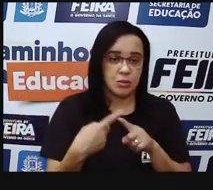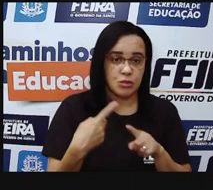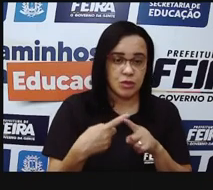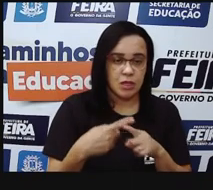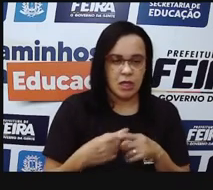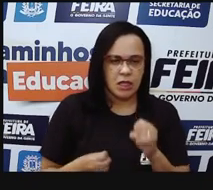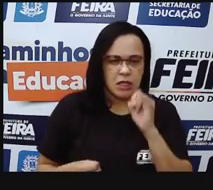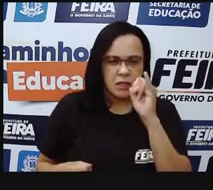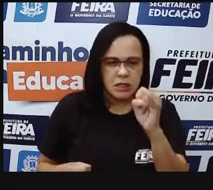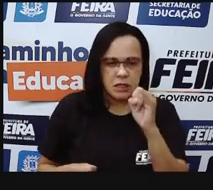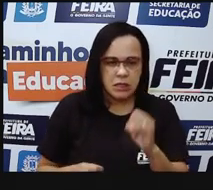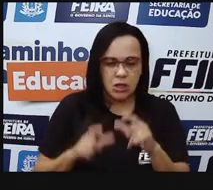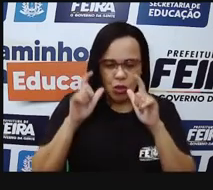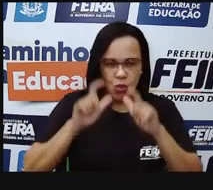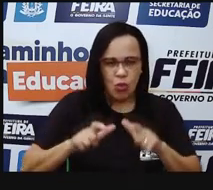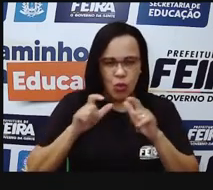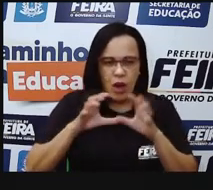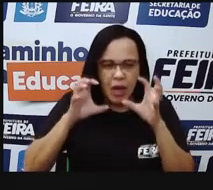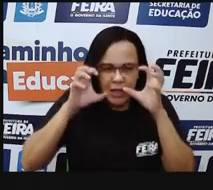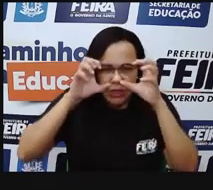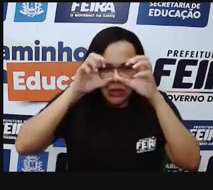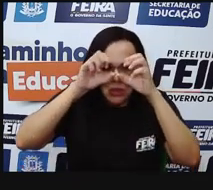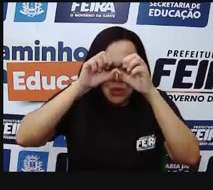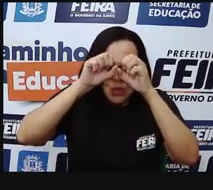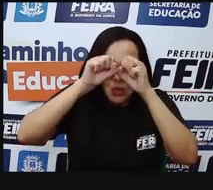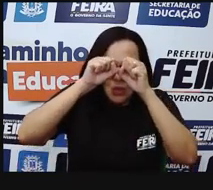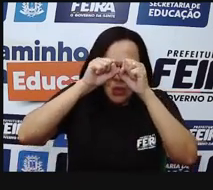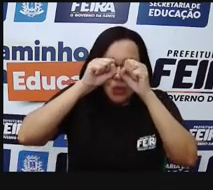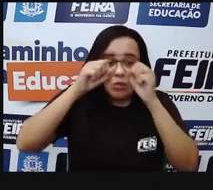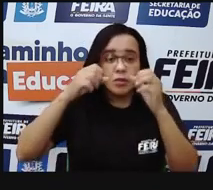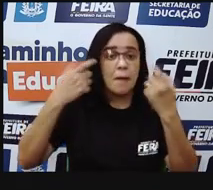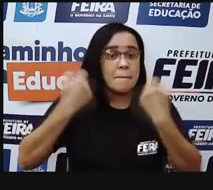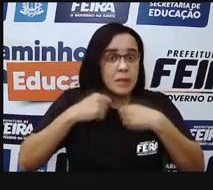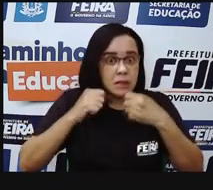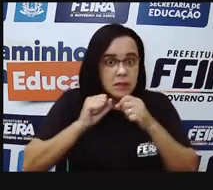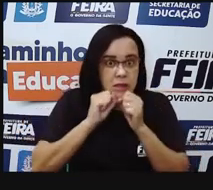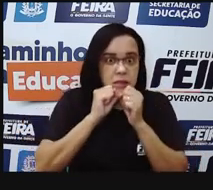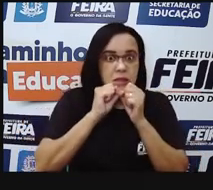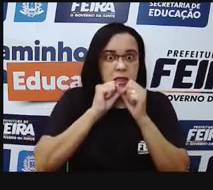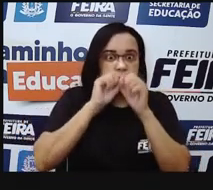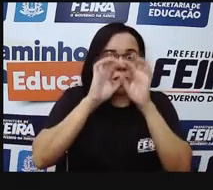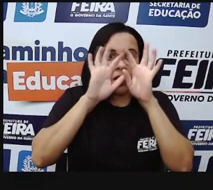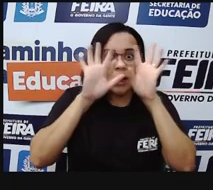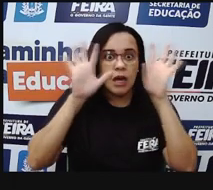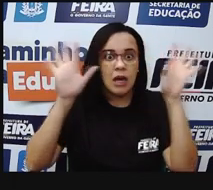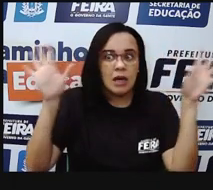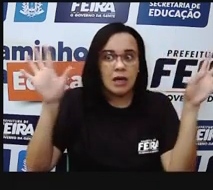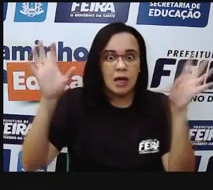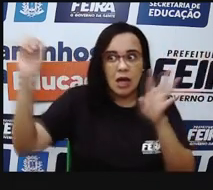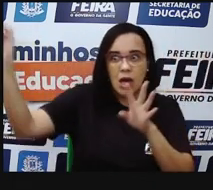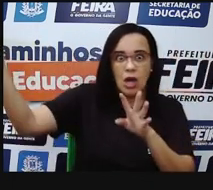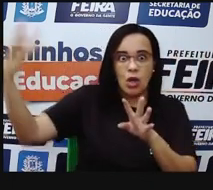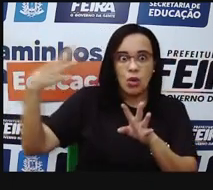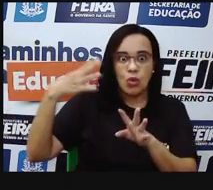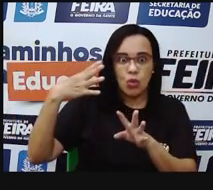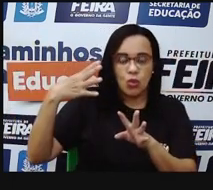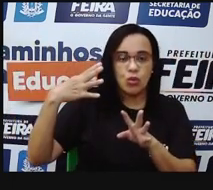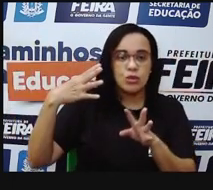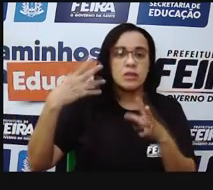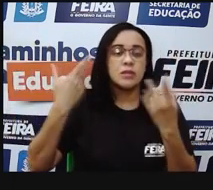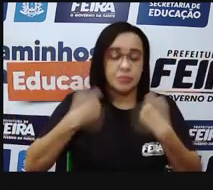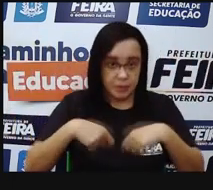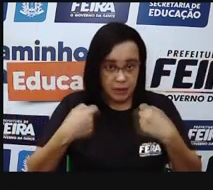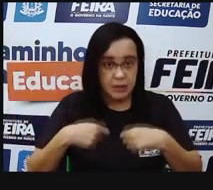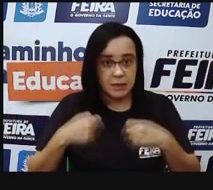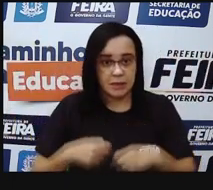escuro, eu preciso, então, captar mais luz pra enxergar o que tá meia volta. Então, essa pupila, ela vai